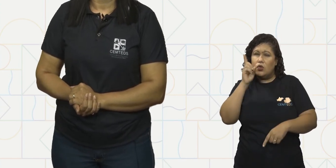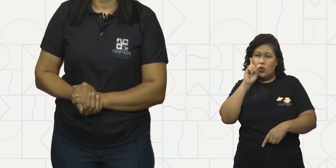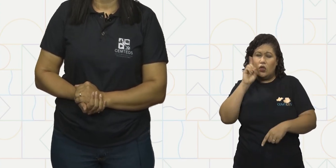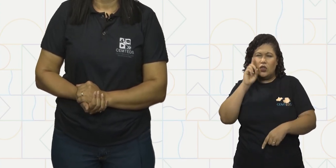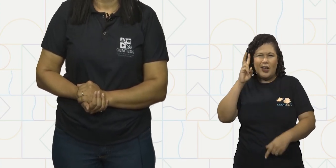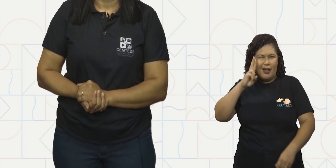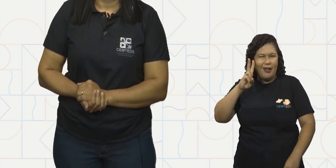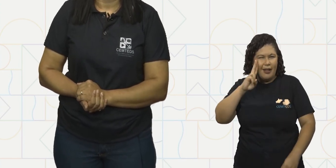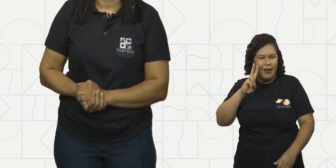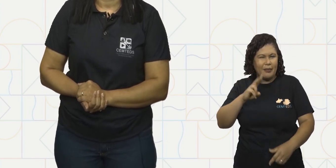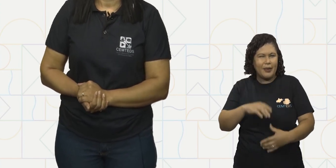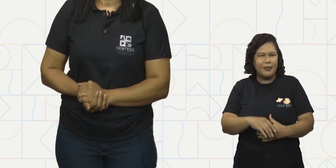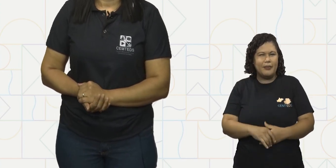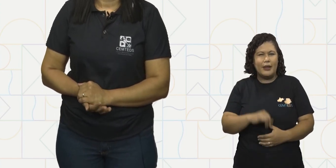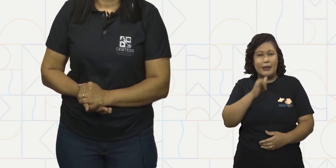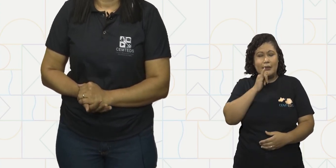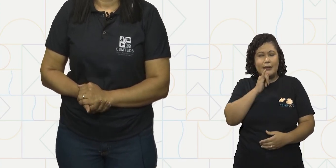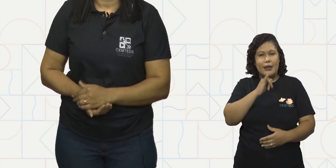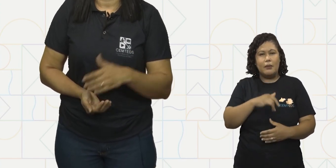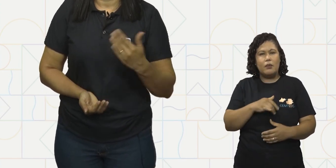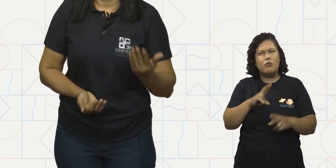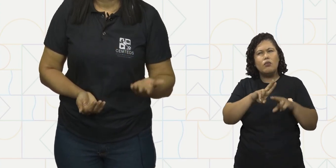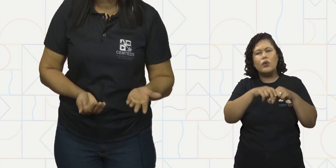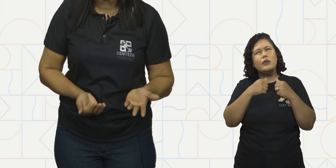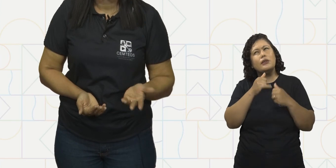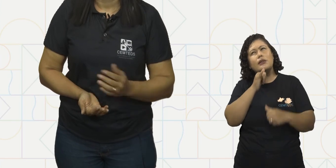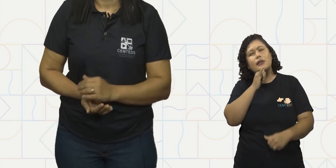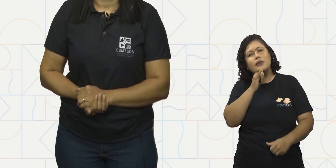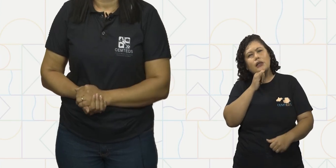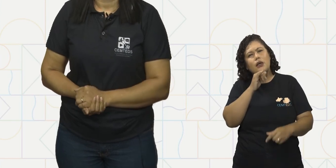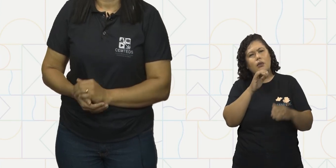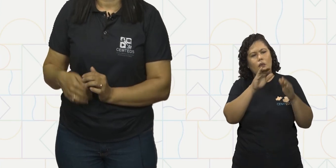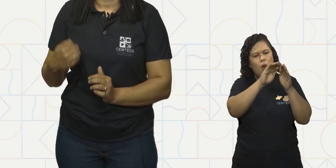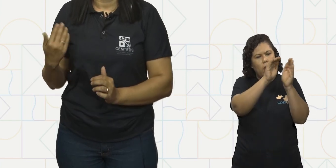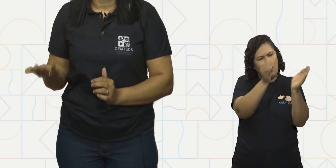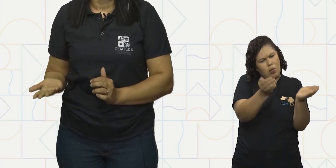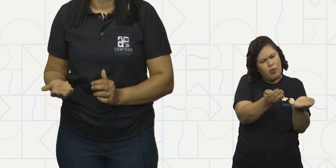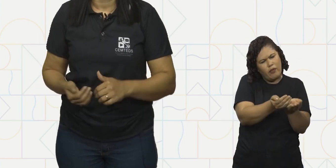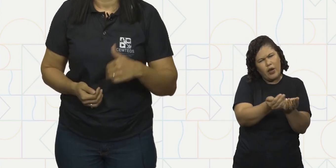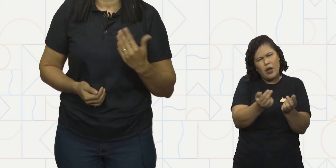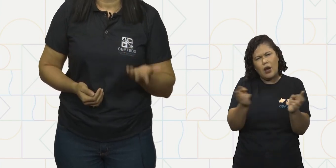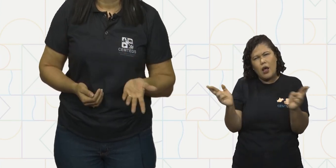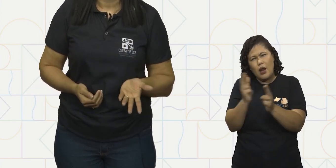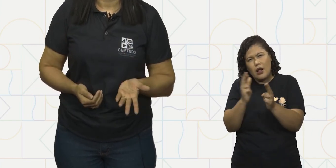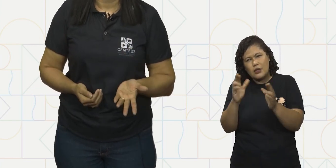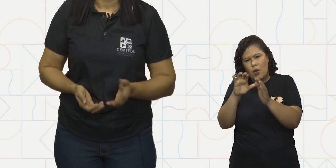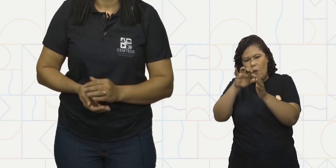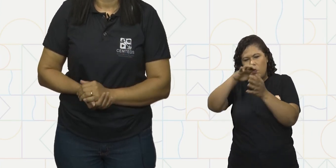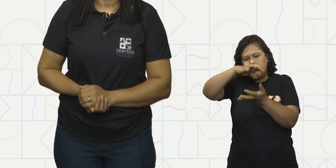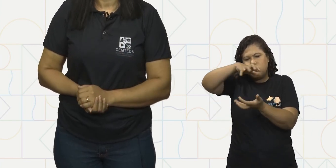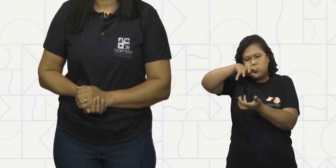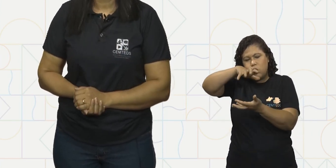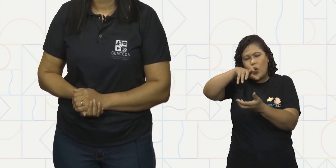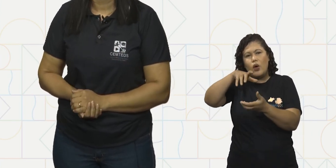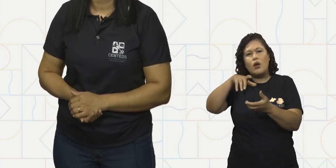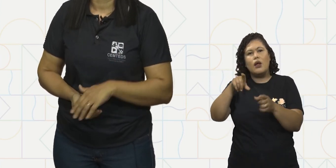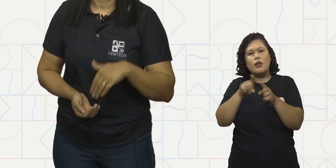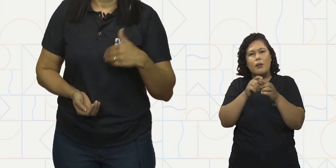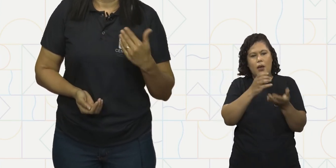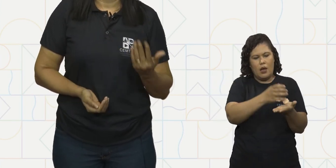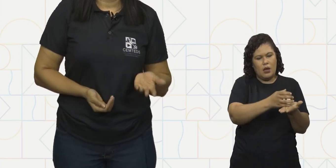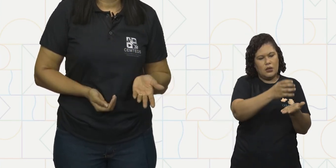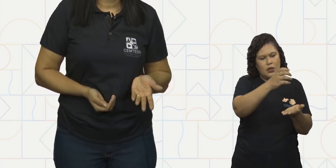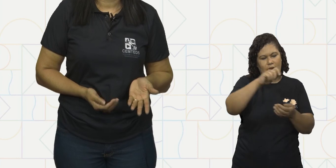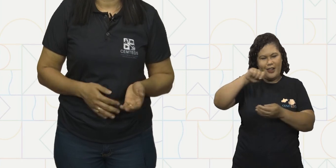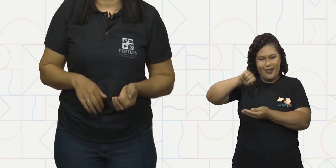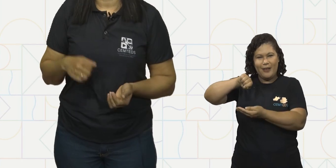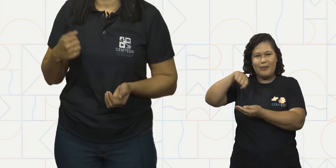geométricas espaciais como por exemplo a esfera que se parece com a bola e o globo terrestre o cilindro